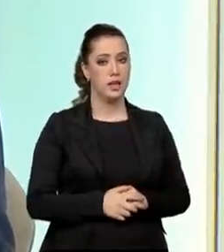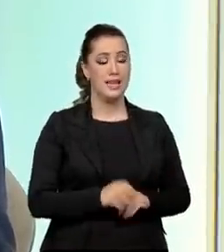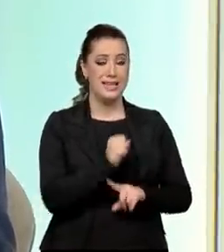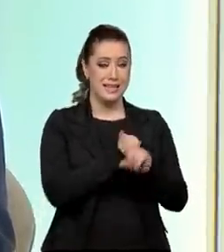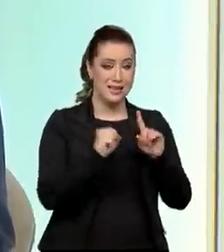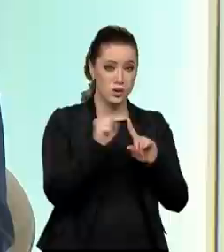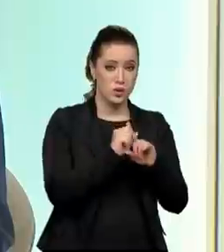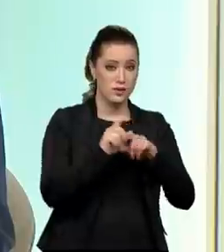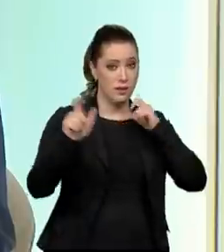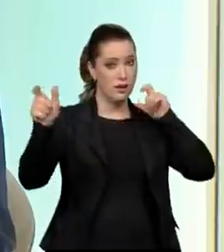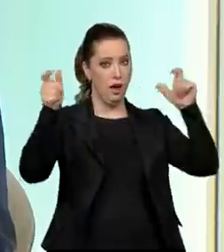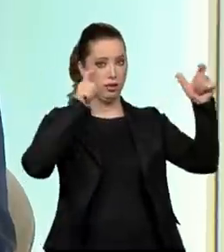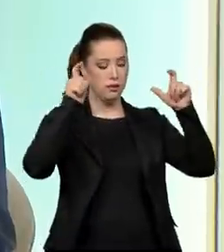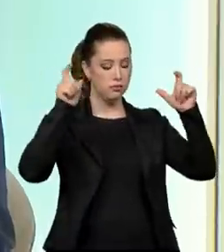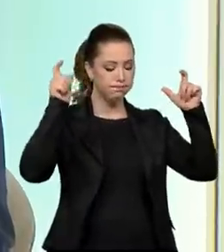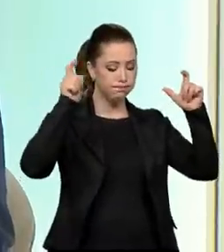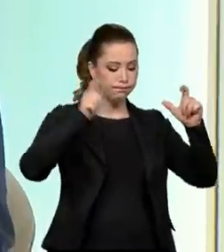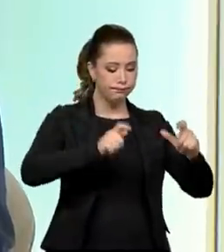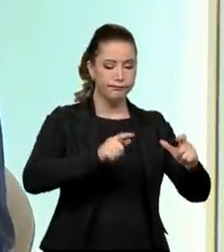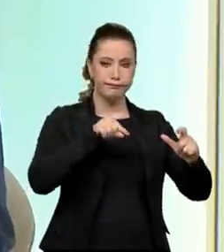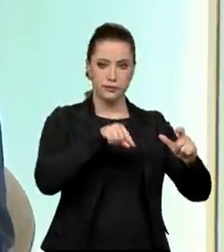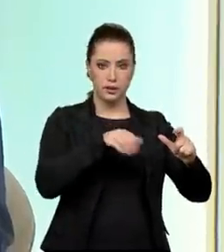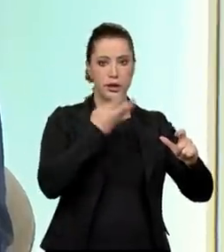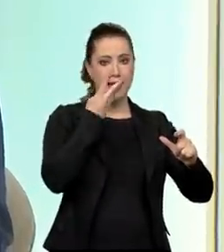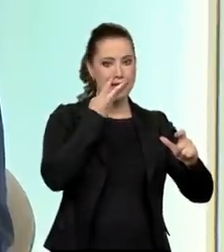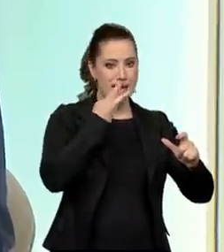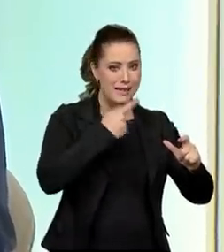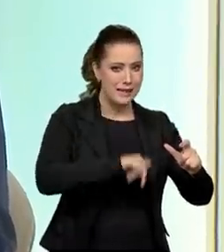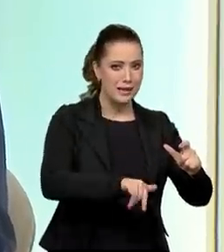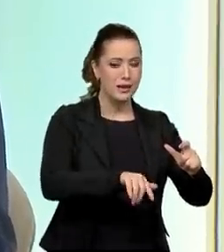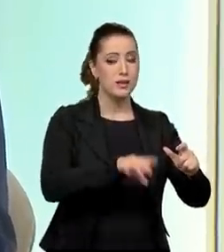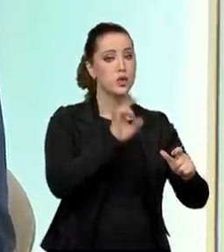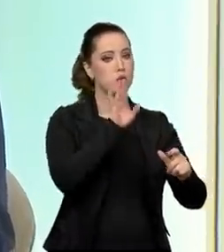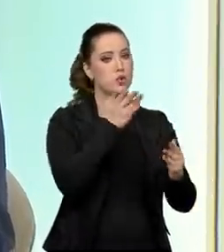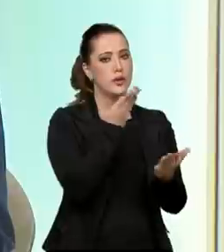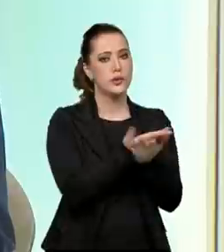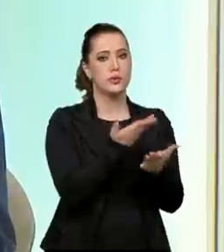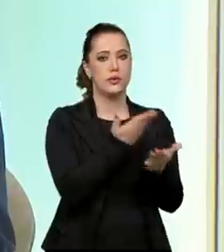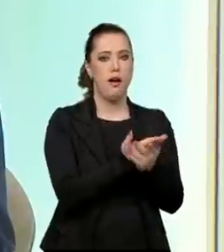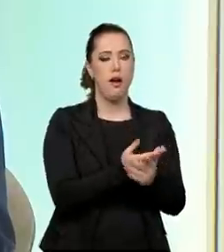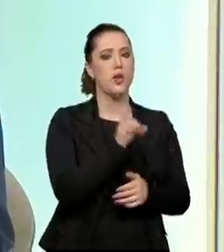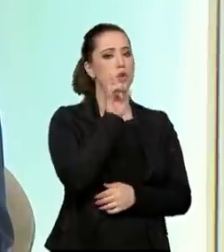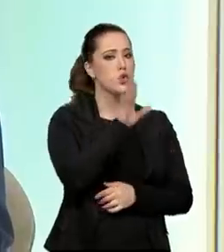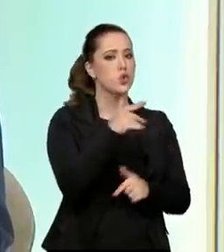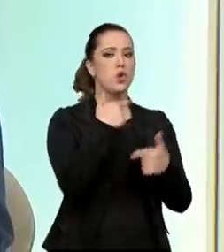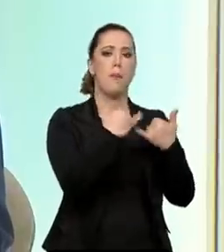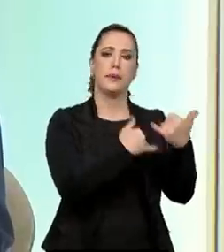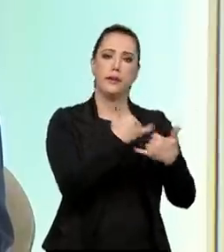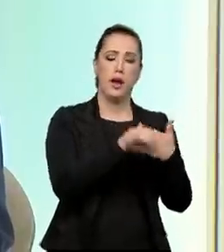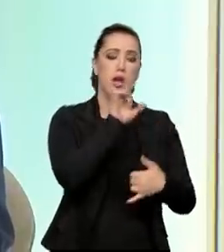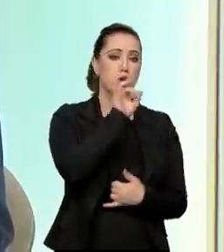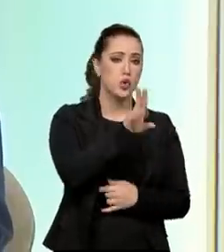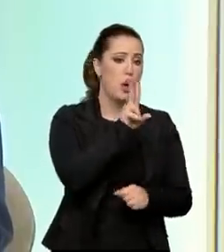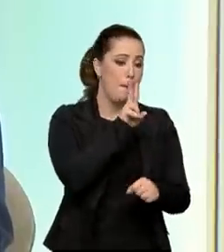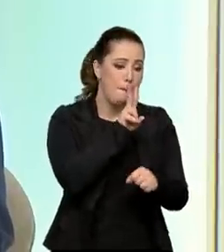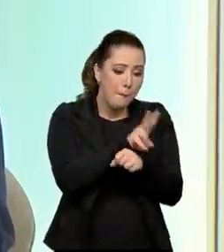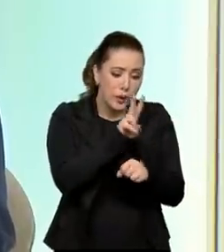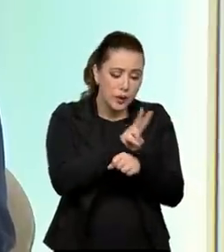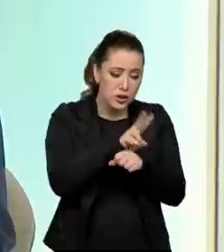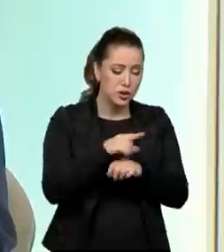sociedade. Criança, repito, tem que estudar, tem que brincar e tem que ser protegida.